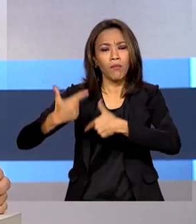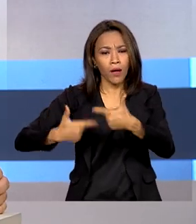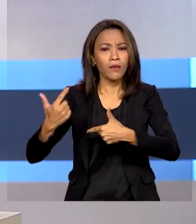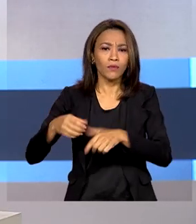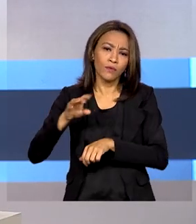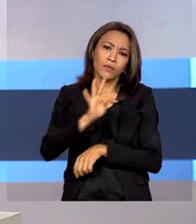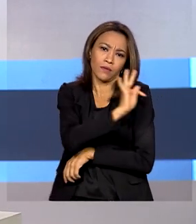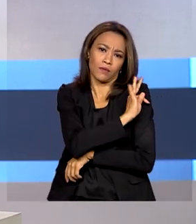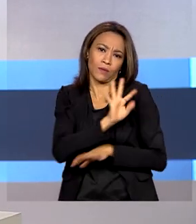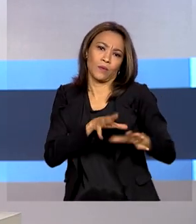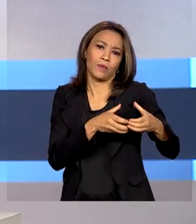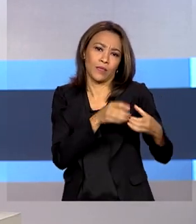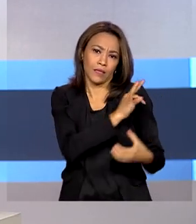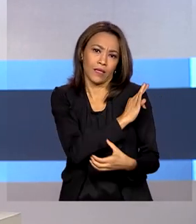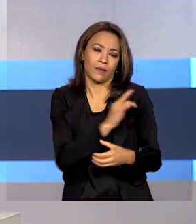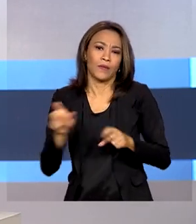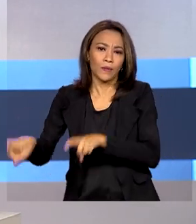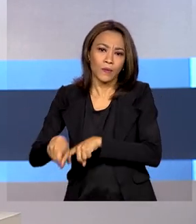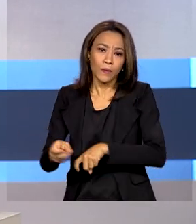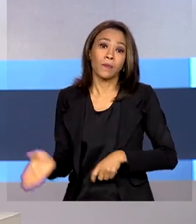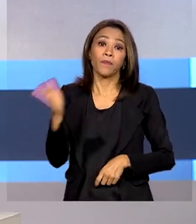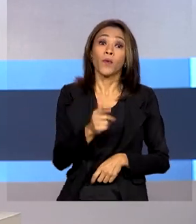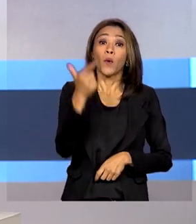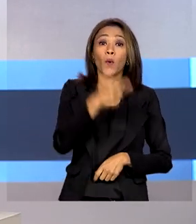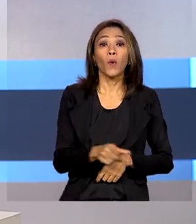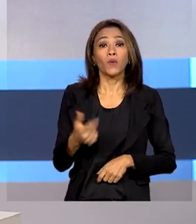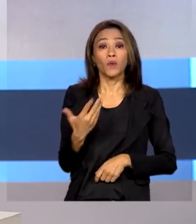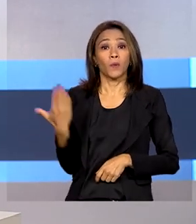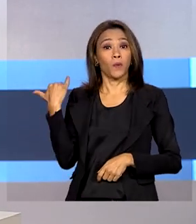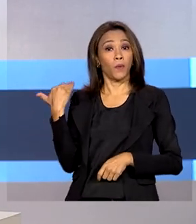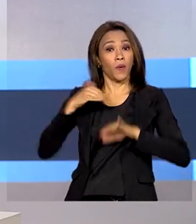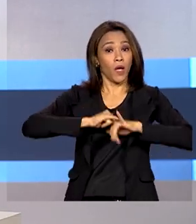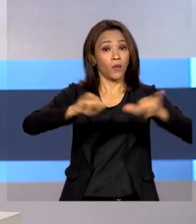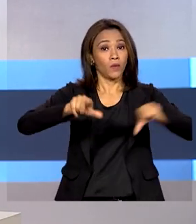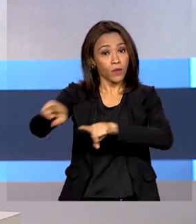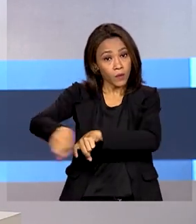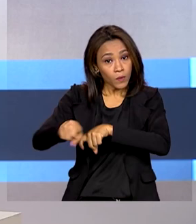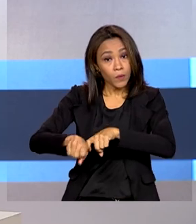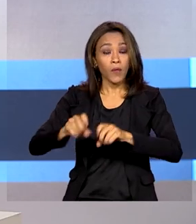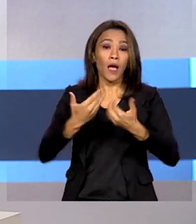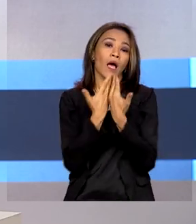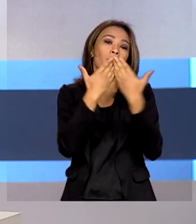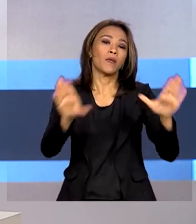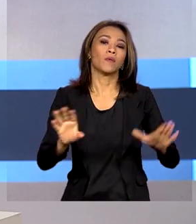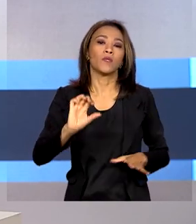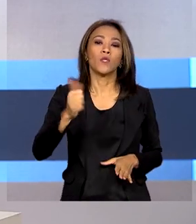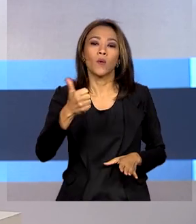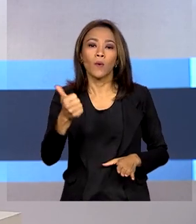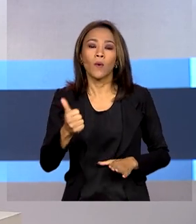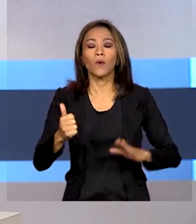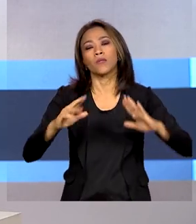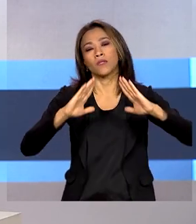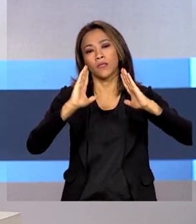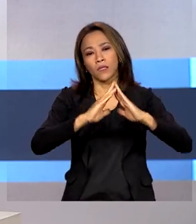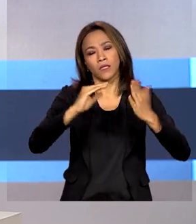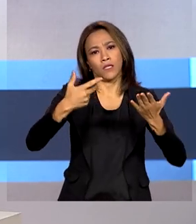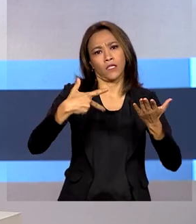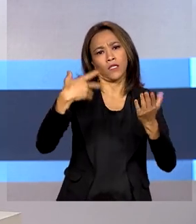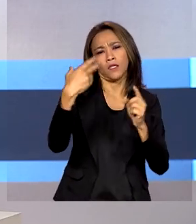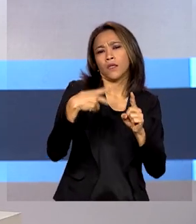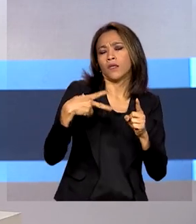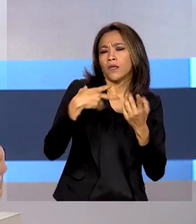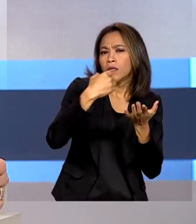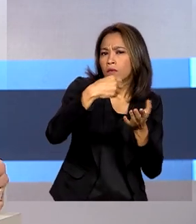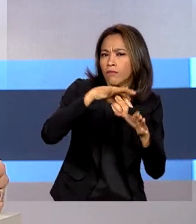Outro anúncio do Ministério da Agricultura foi a habilitação de 11 frigoríficos para a exportação de carne para a Indonésia